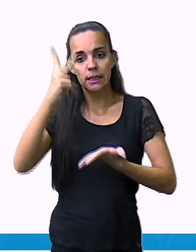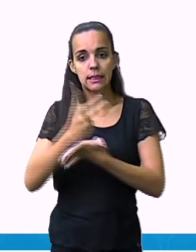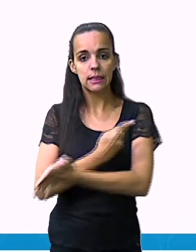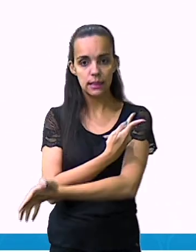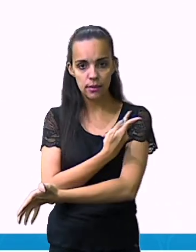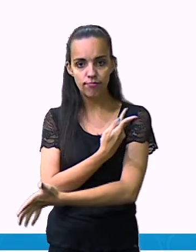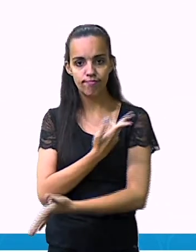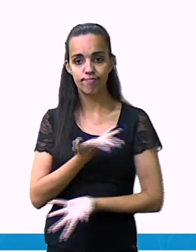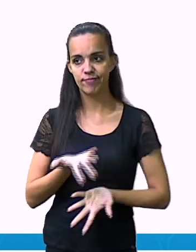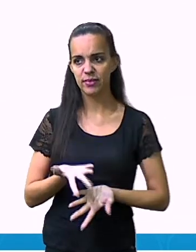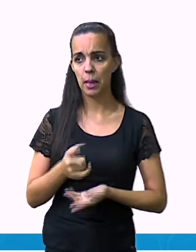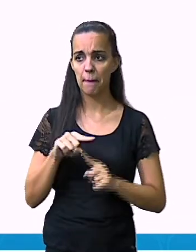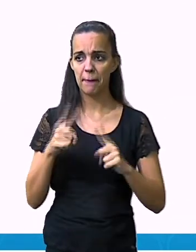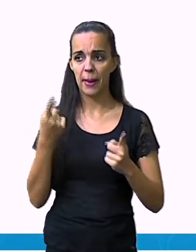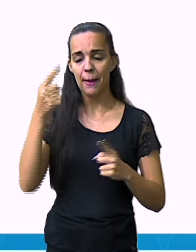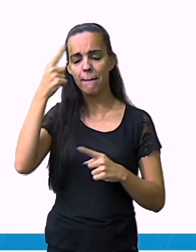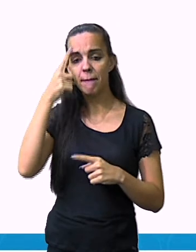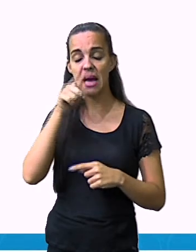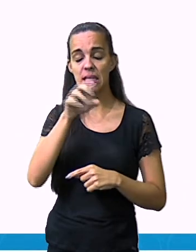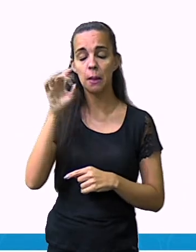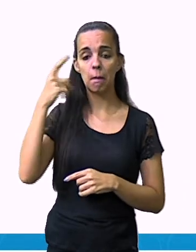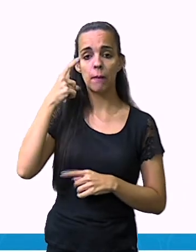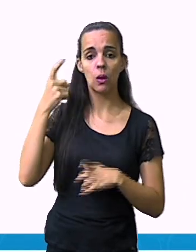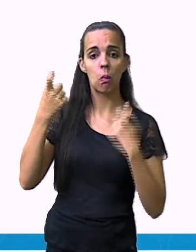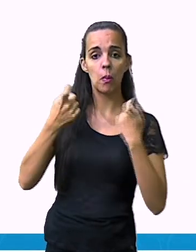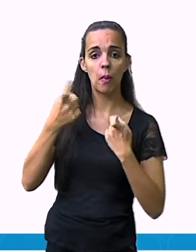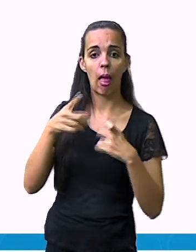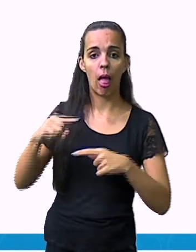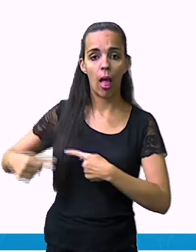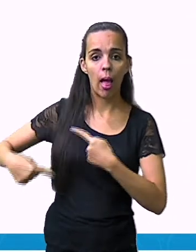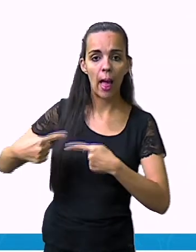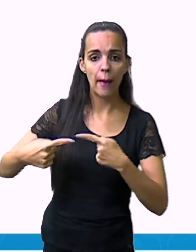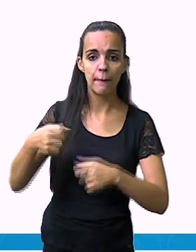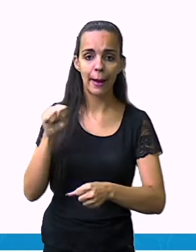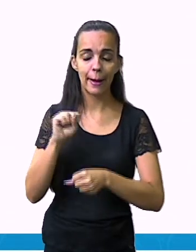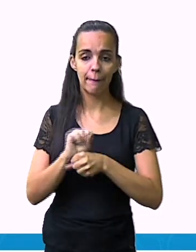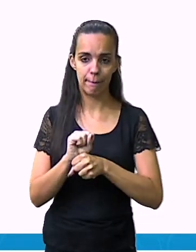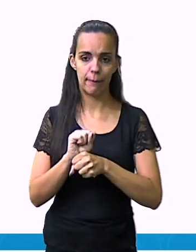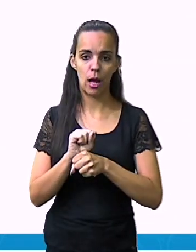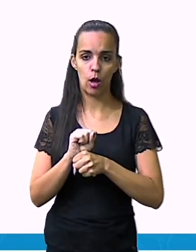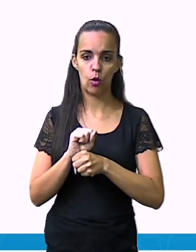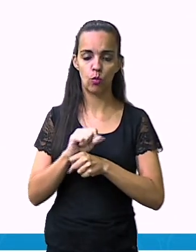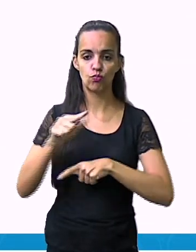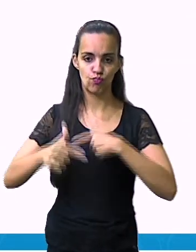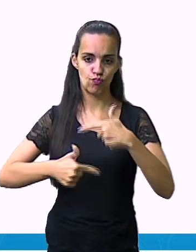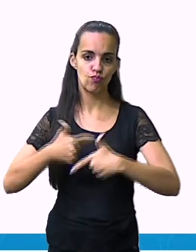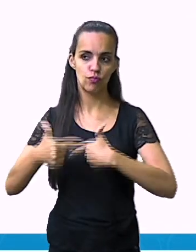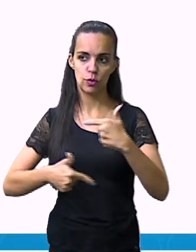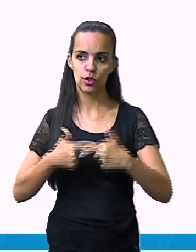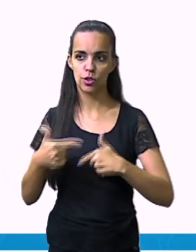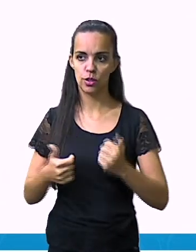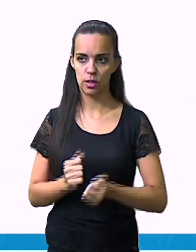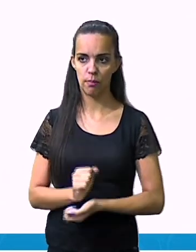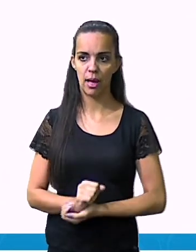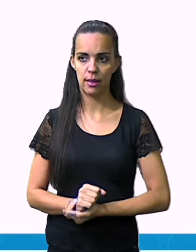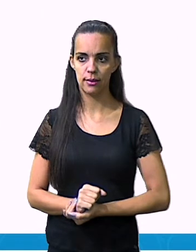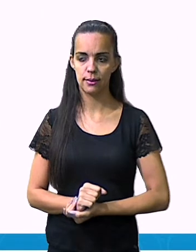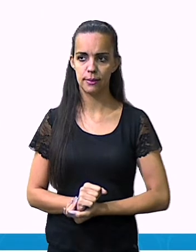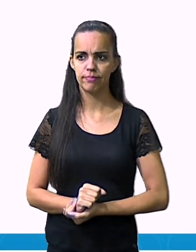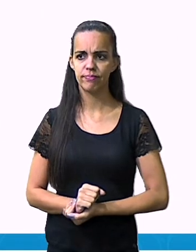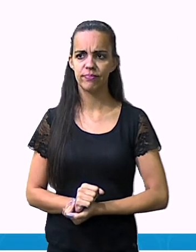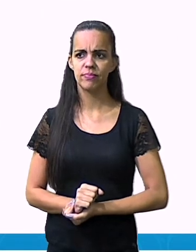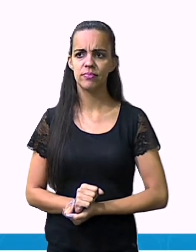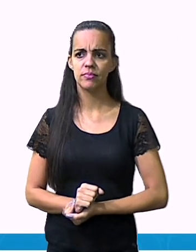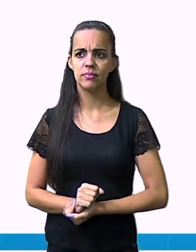personagem, que tá aqui de terno, numa mesa, engravatado, dentro da sala, aparentemente sendo patrão,